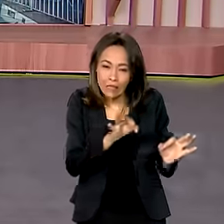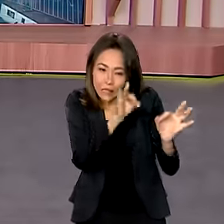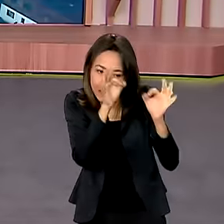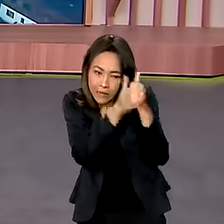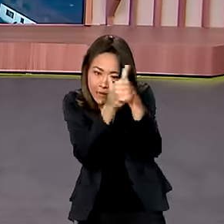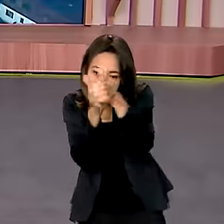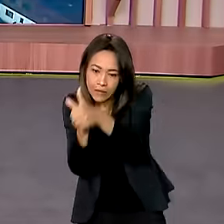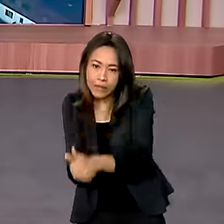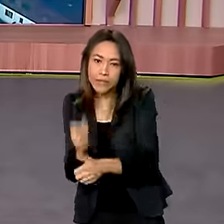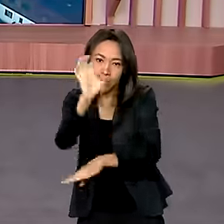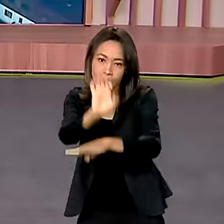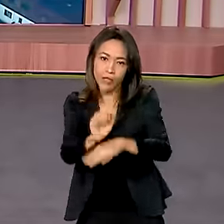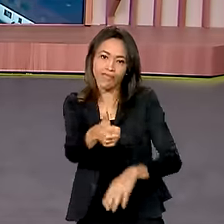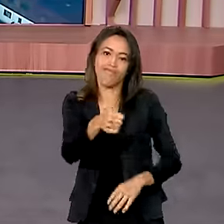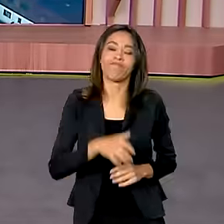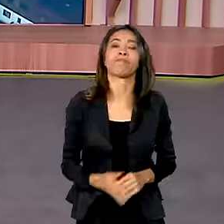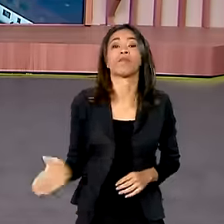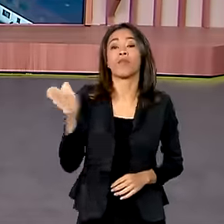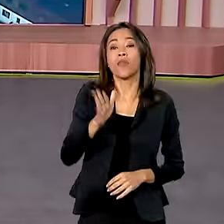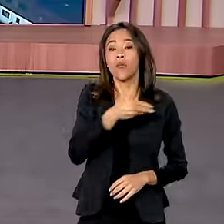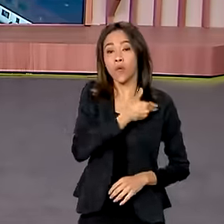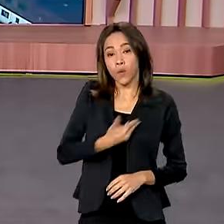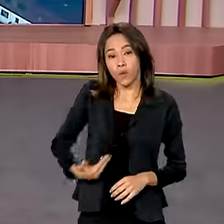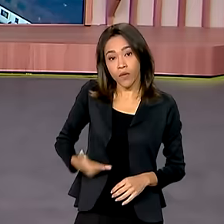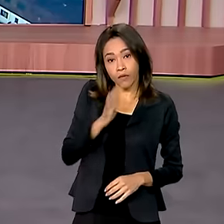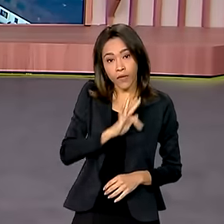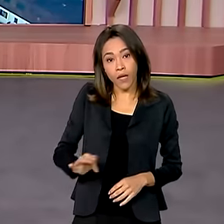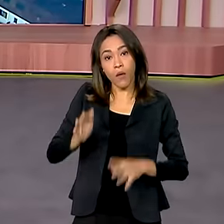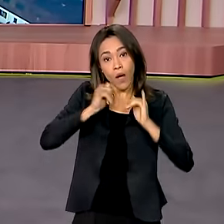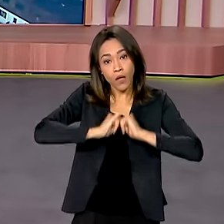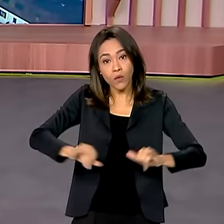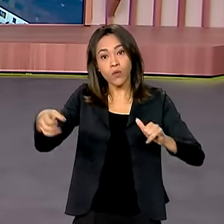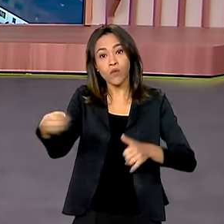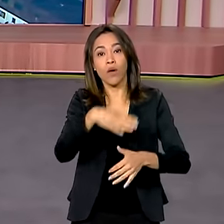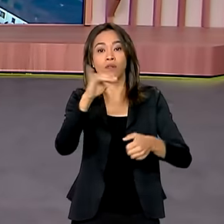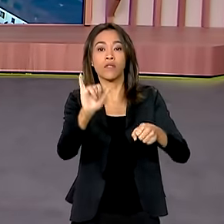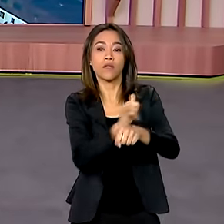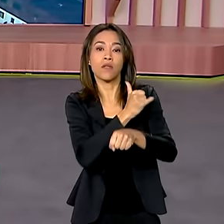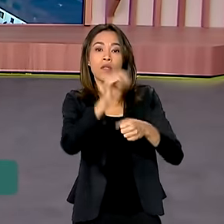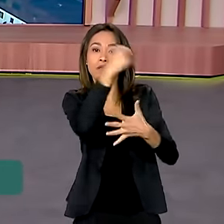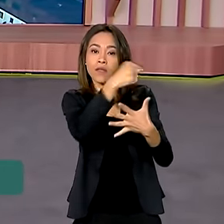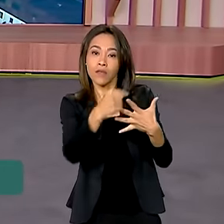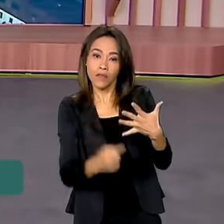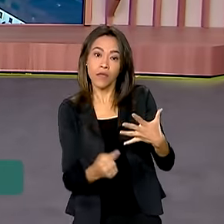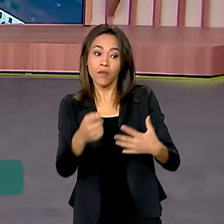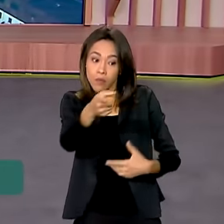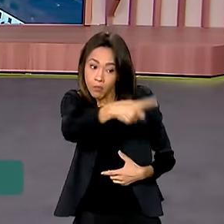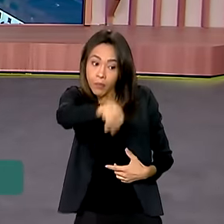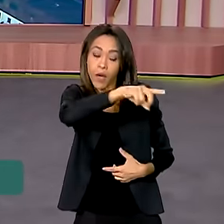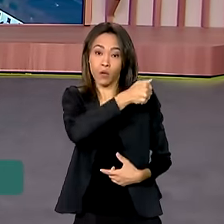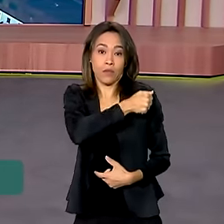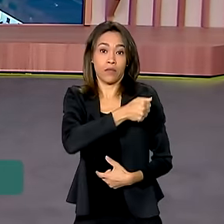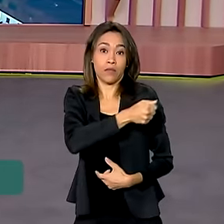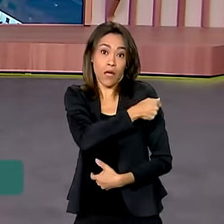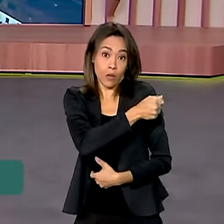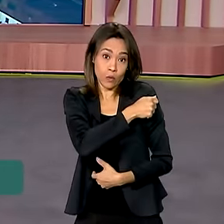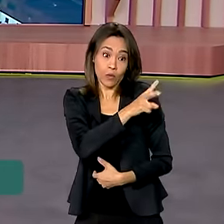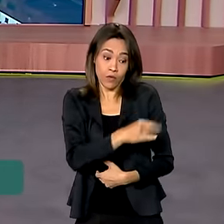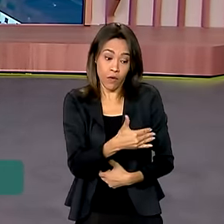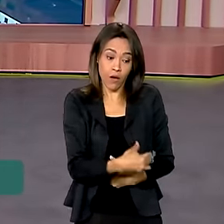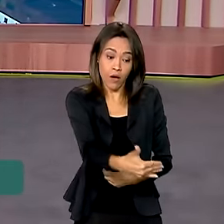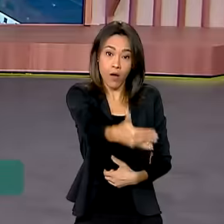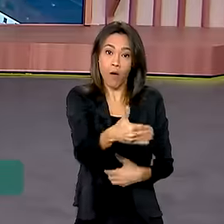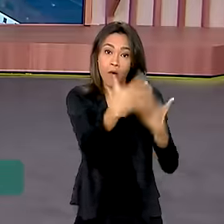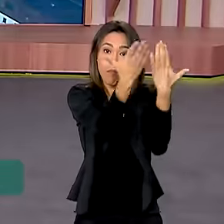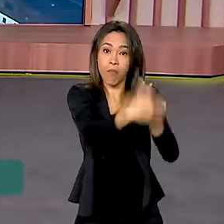E o governo federal anunciou novas medidas de apoio ao Rio Grande do Sul para os alunos que farão o Exame Nacional do Ensino Médio.